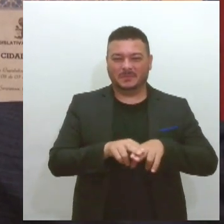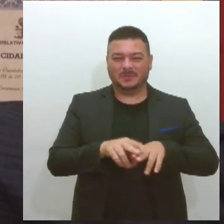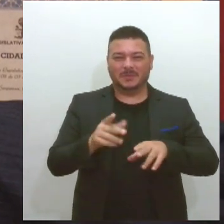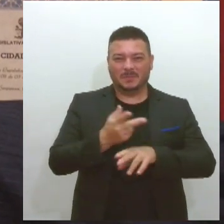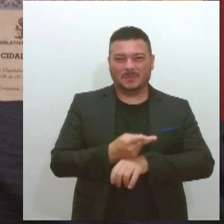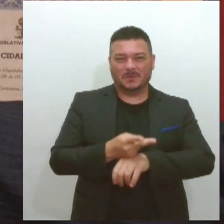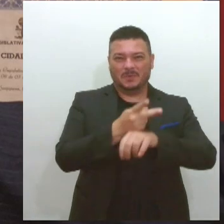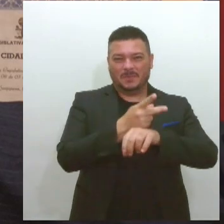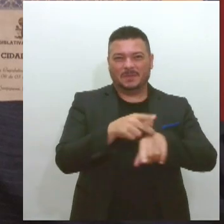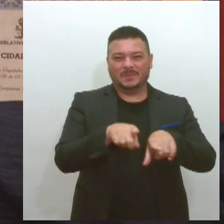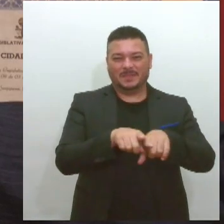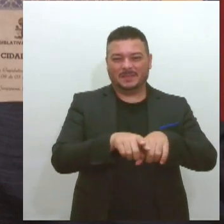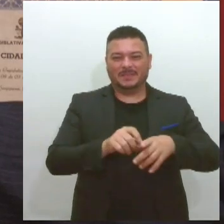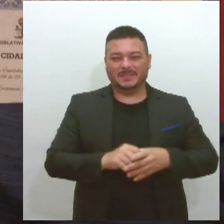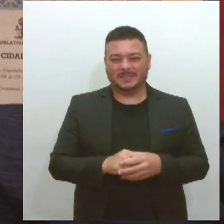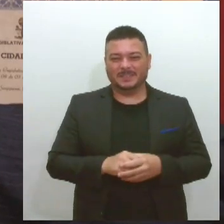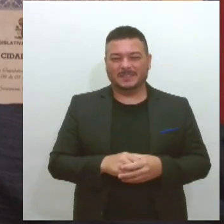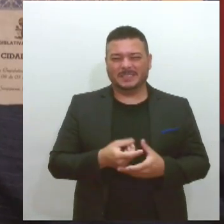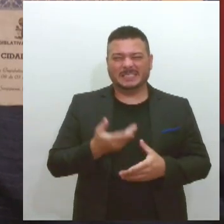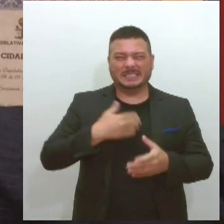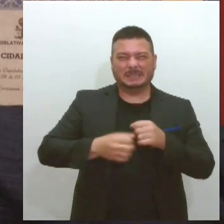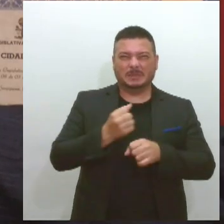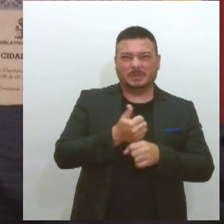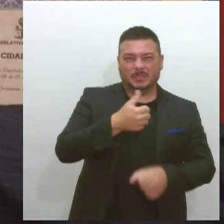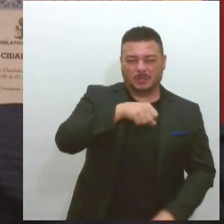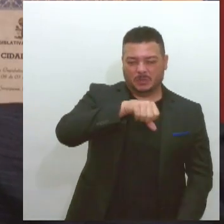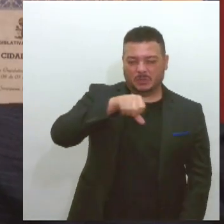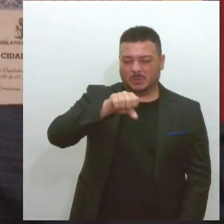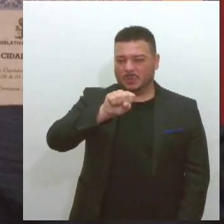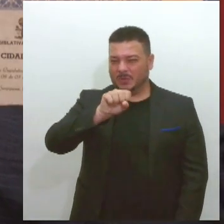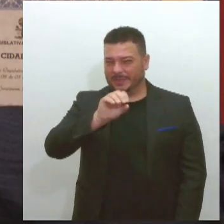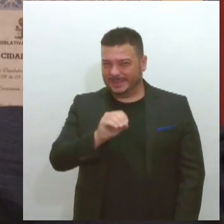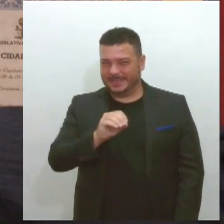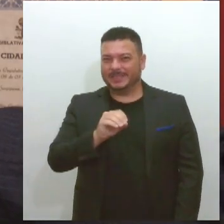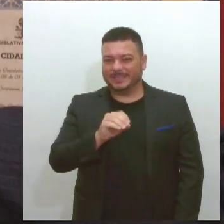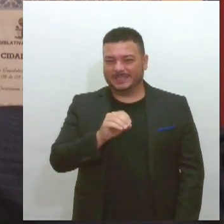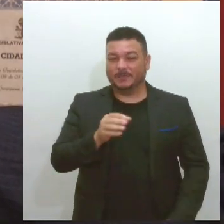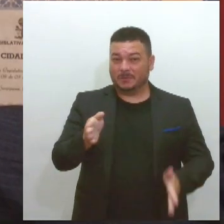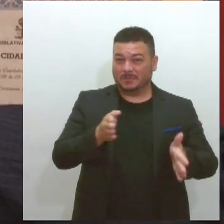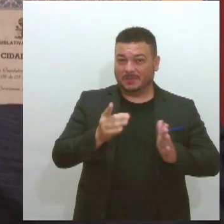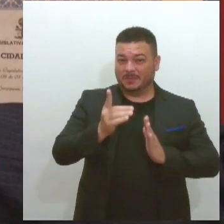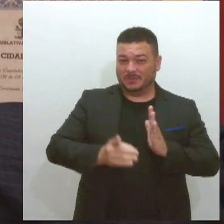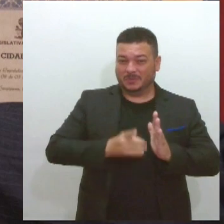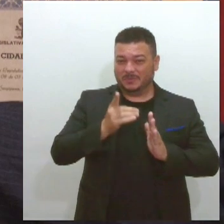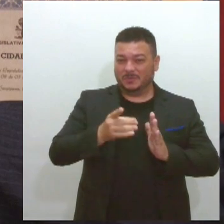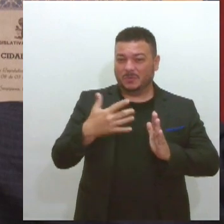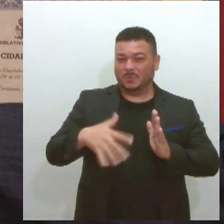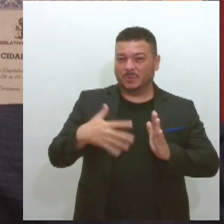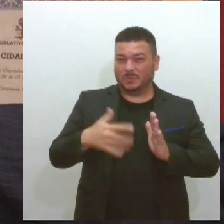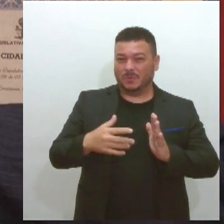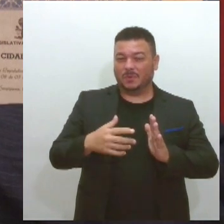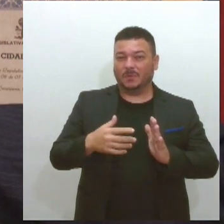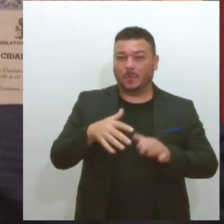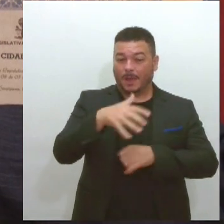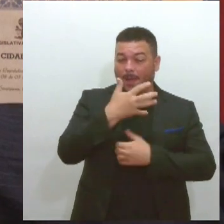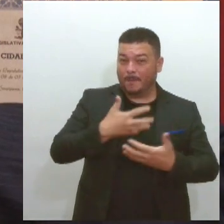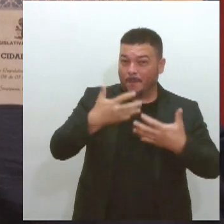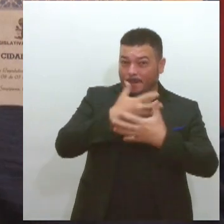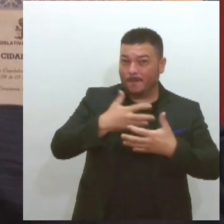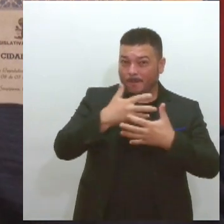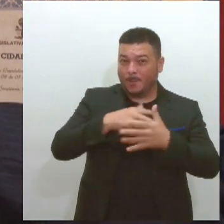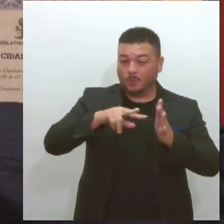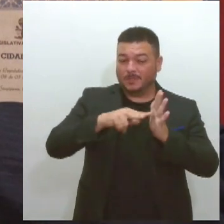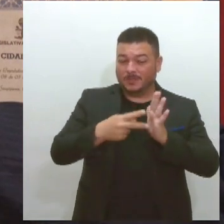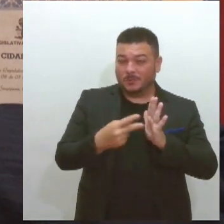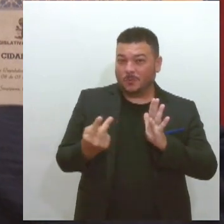na década de 80 na verdade foi essa fase dos discos com as músicas de duplo sentido então foi uma fase digamos que central